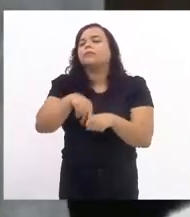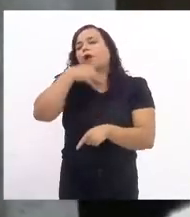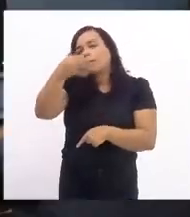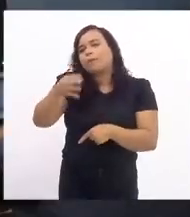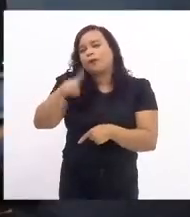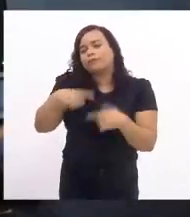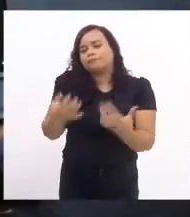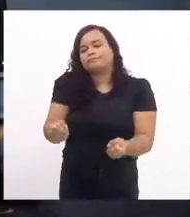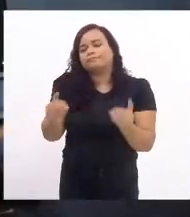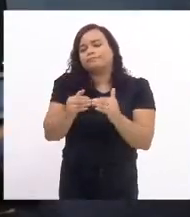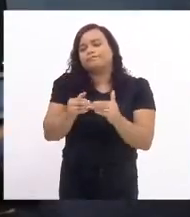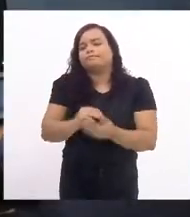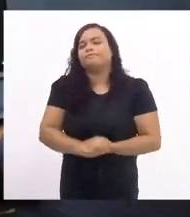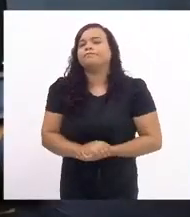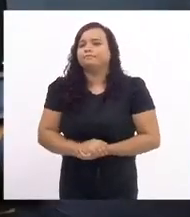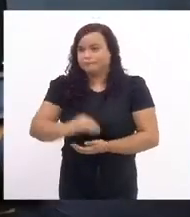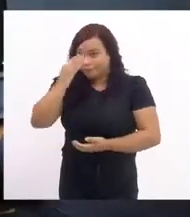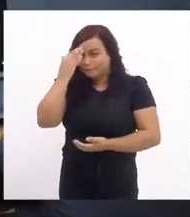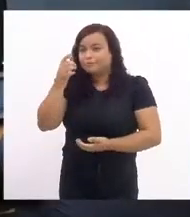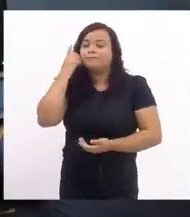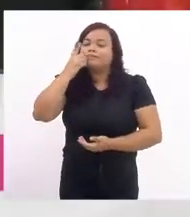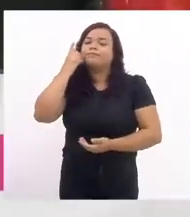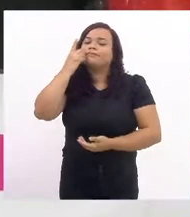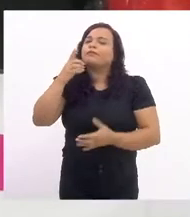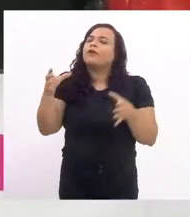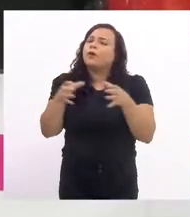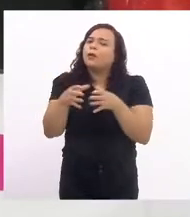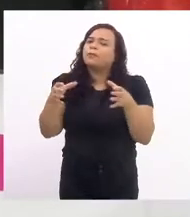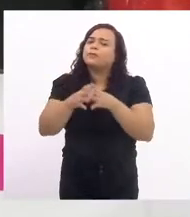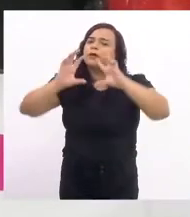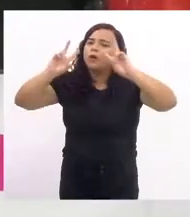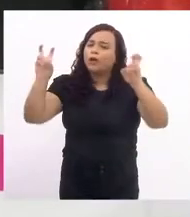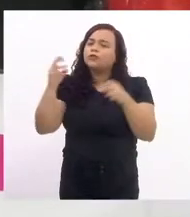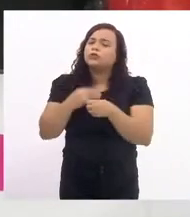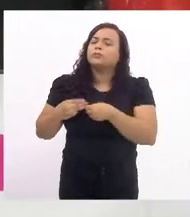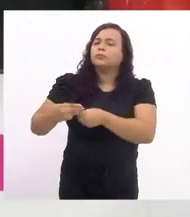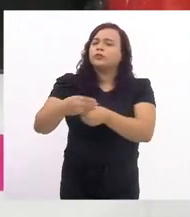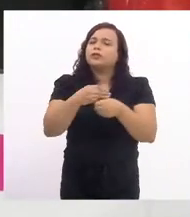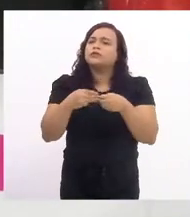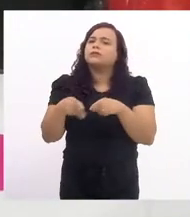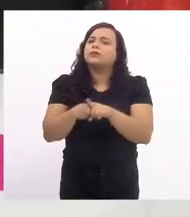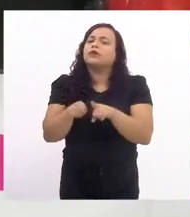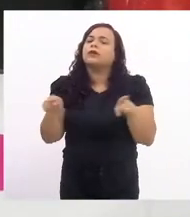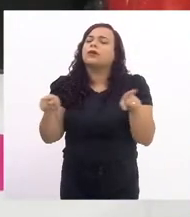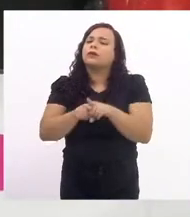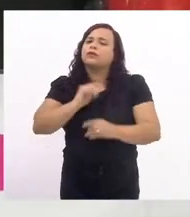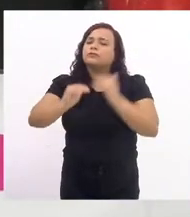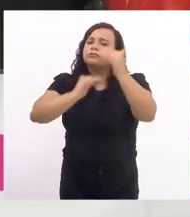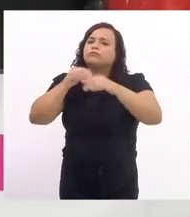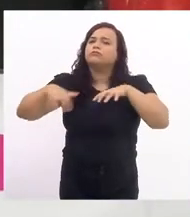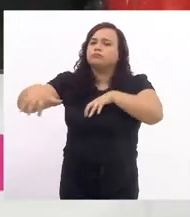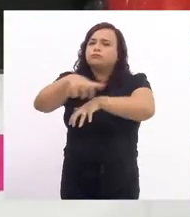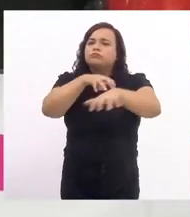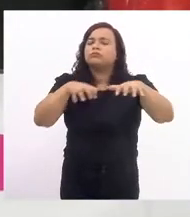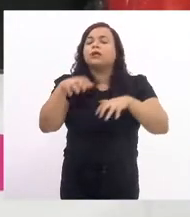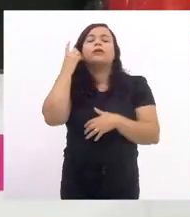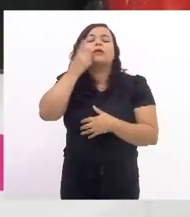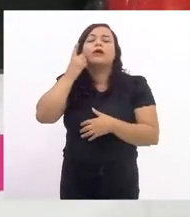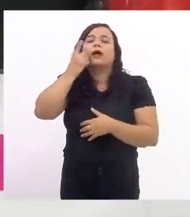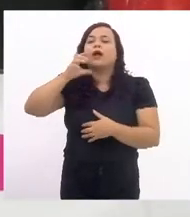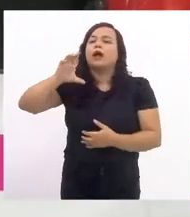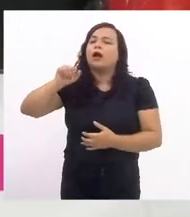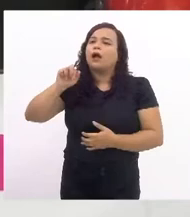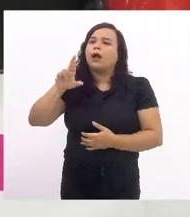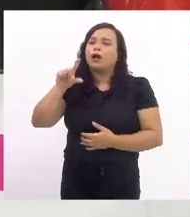favorável. Obrigada, deputado. Pela Comissão de Assuntos Municipais e Desenvolvimento Regional, deputado Carlos Macedo.